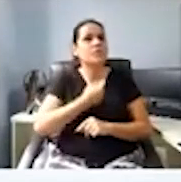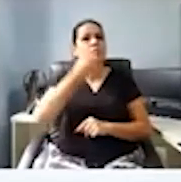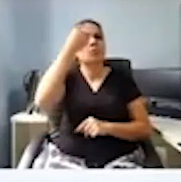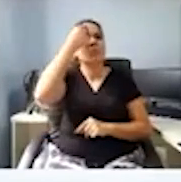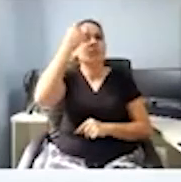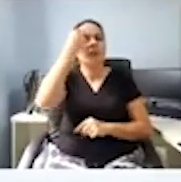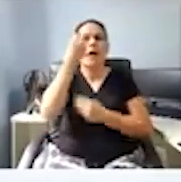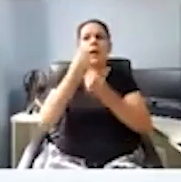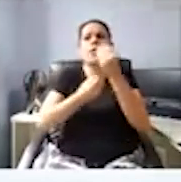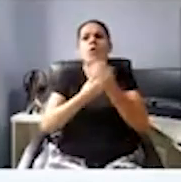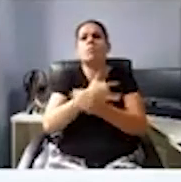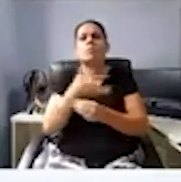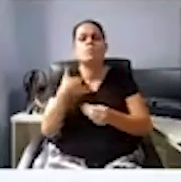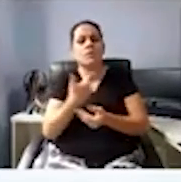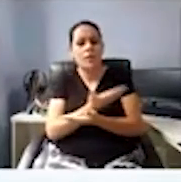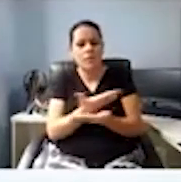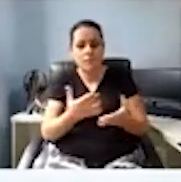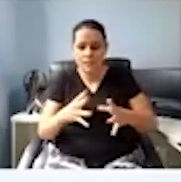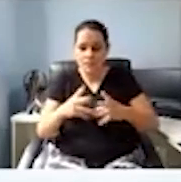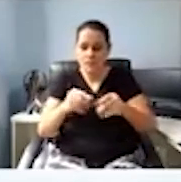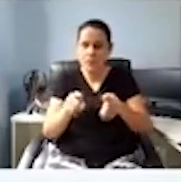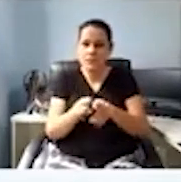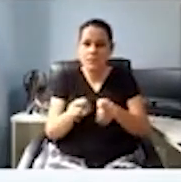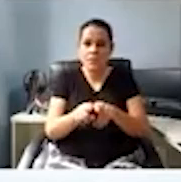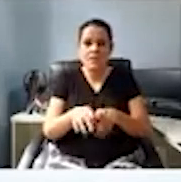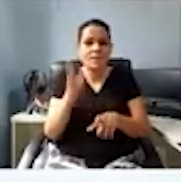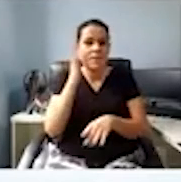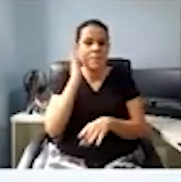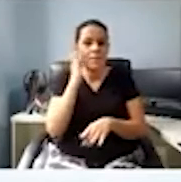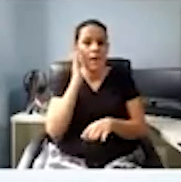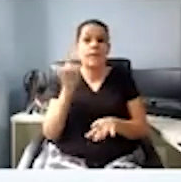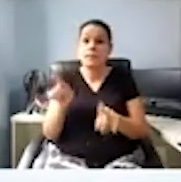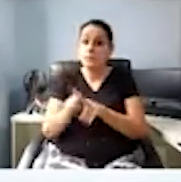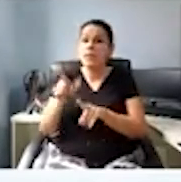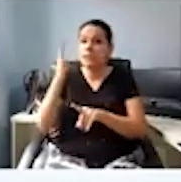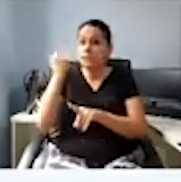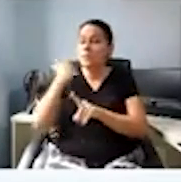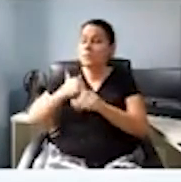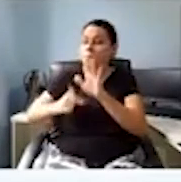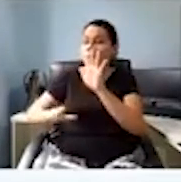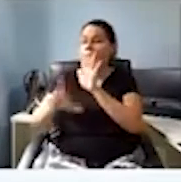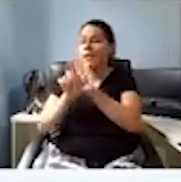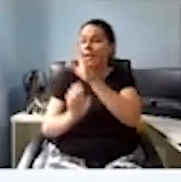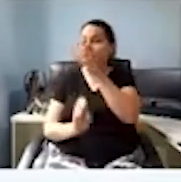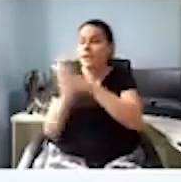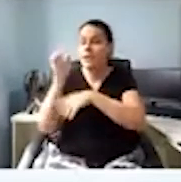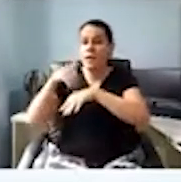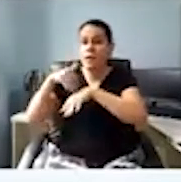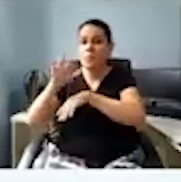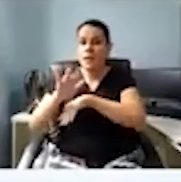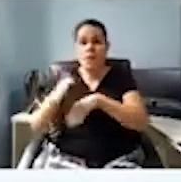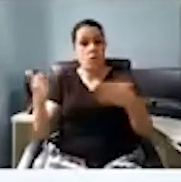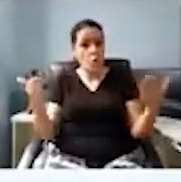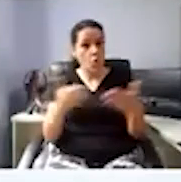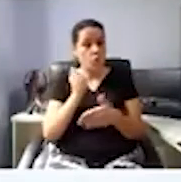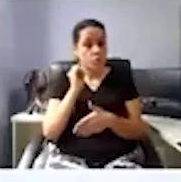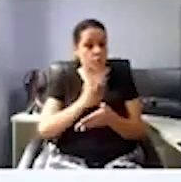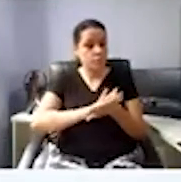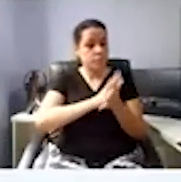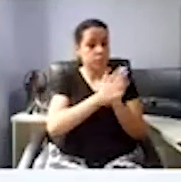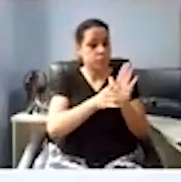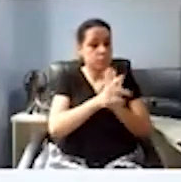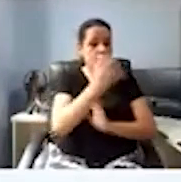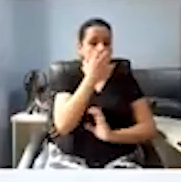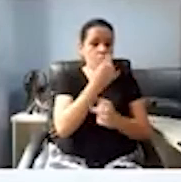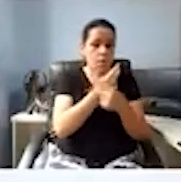deles. Assim como já existem leis, né, de proteção cada vez mais, hoje você tratar mal um animal, fazer qualquer